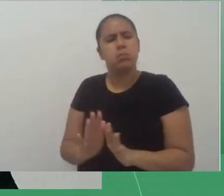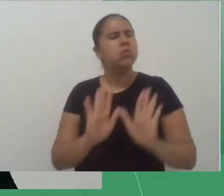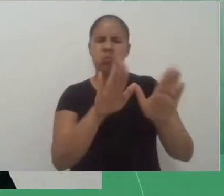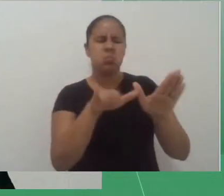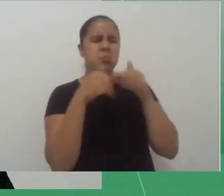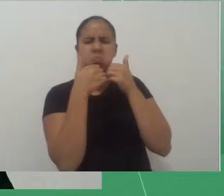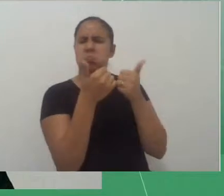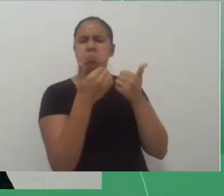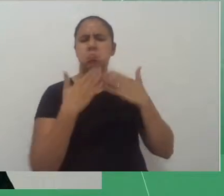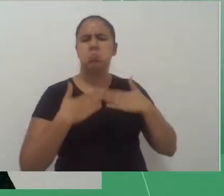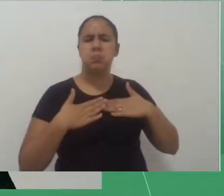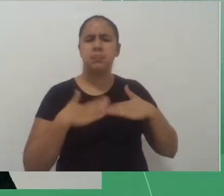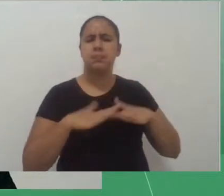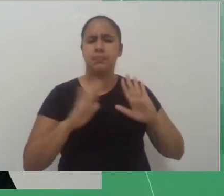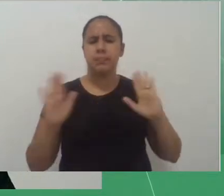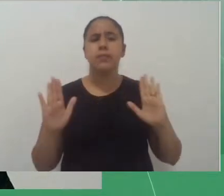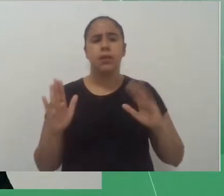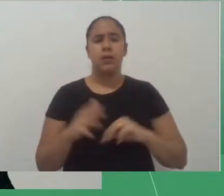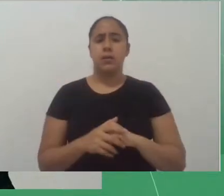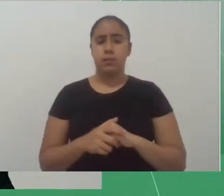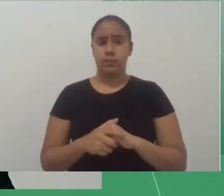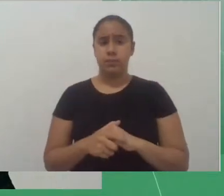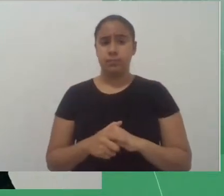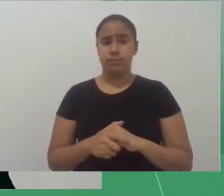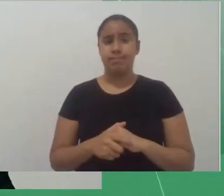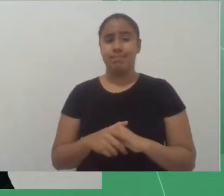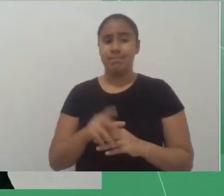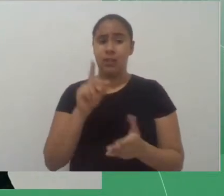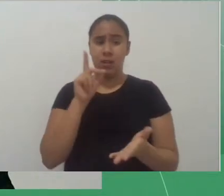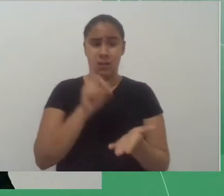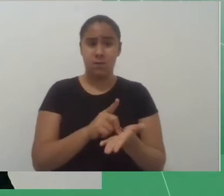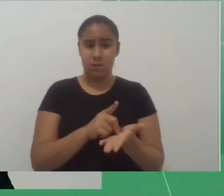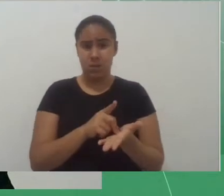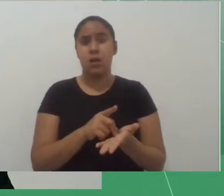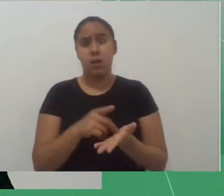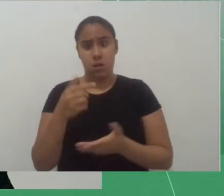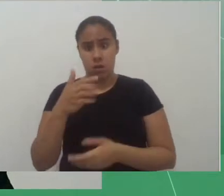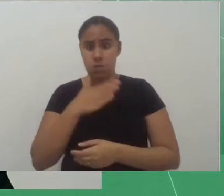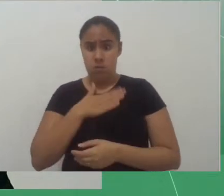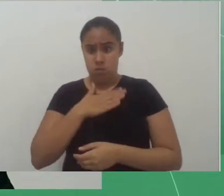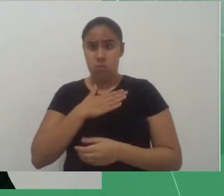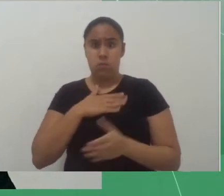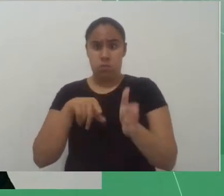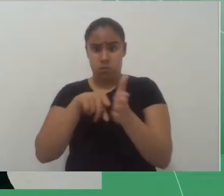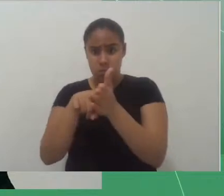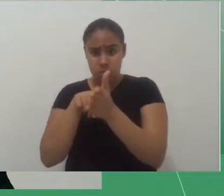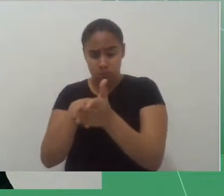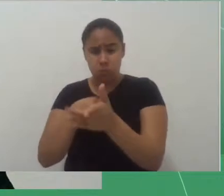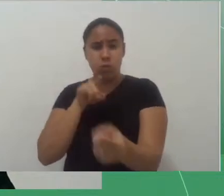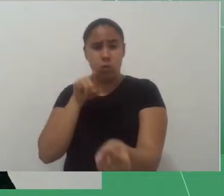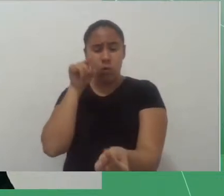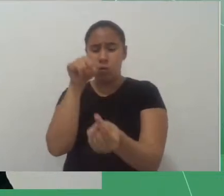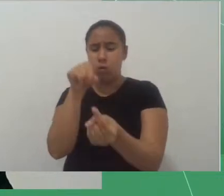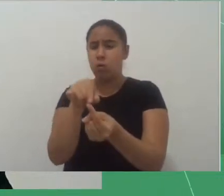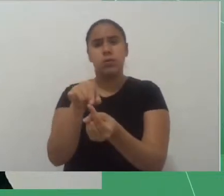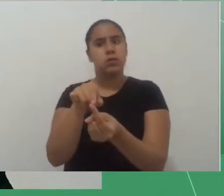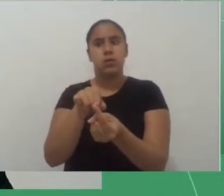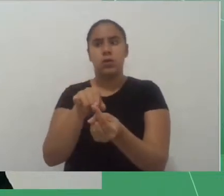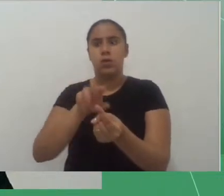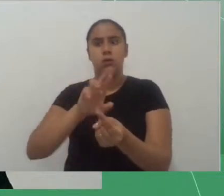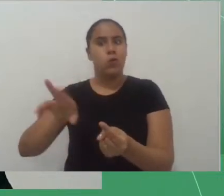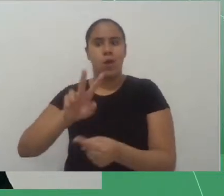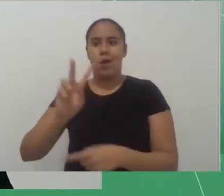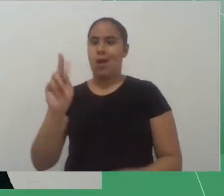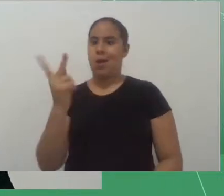de todo modo não é muito o meu objeto de pesquisa trabalhar com as HQs com as